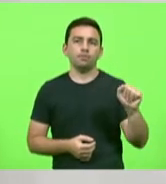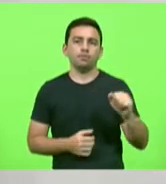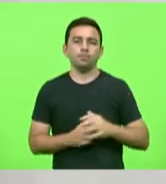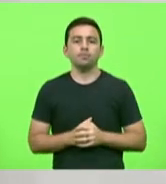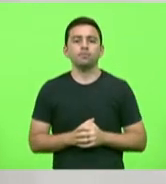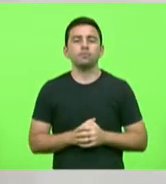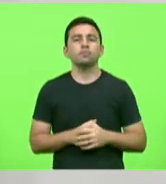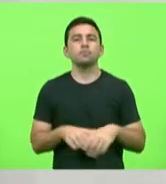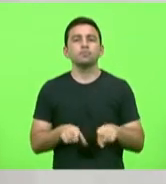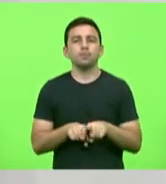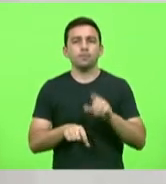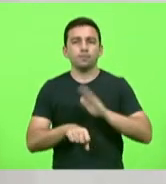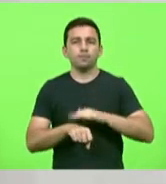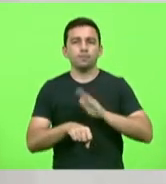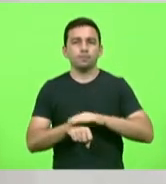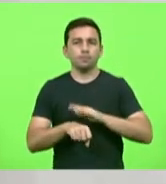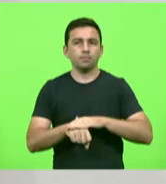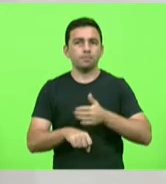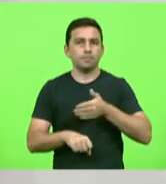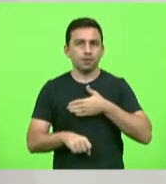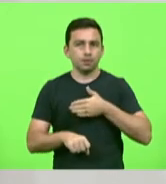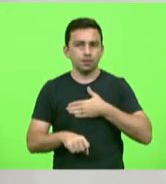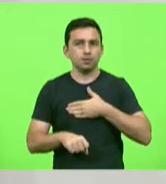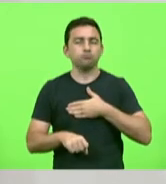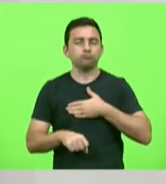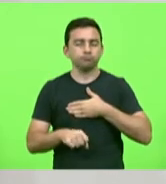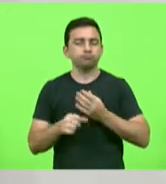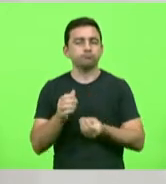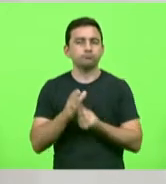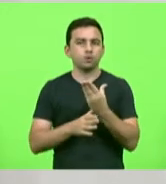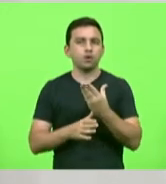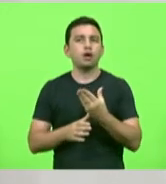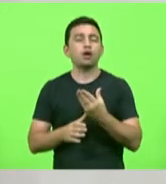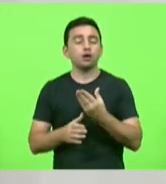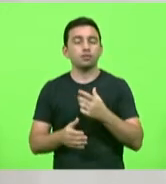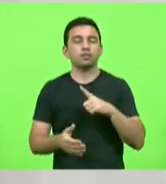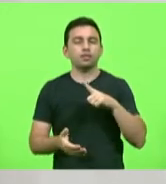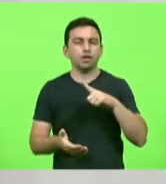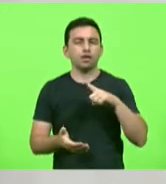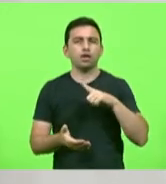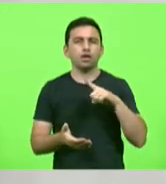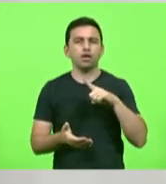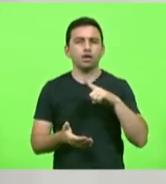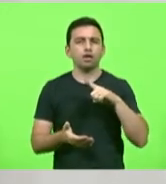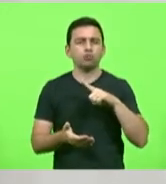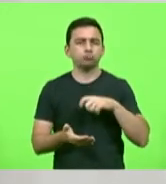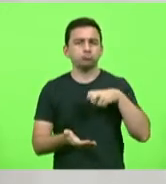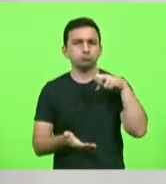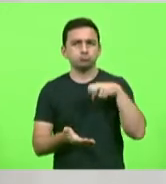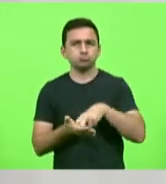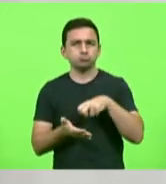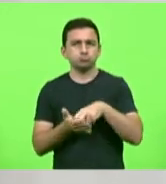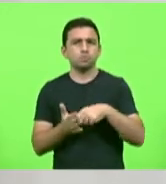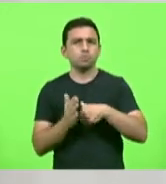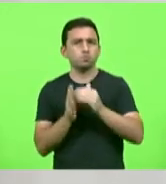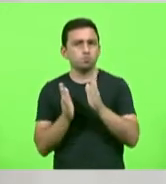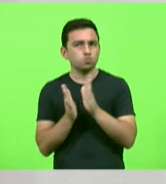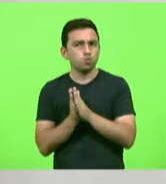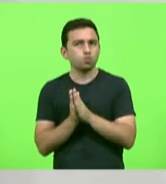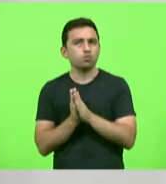autoria projeto este que multa o farrista do boi aquele que pega um animal